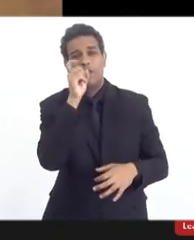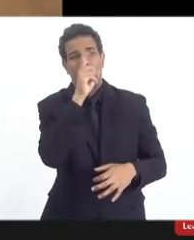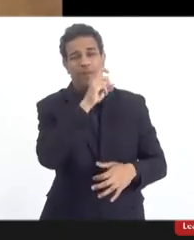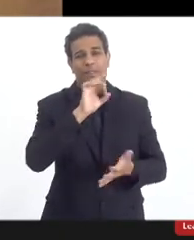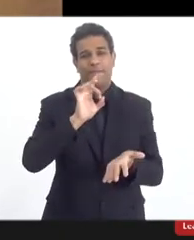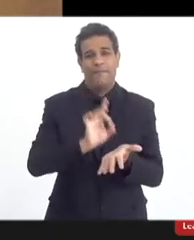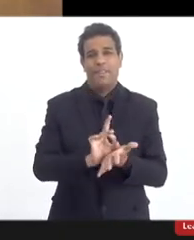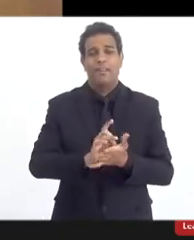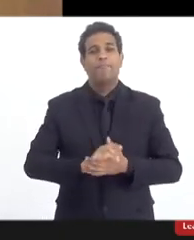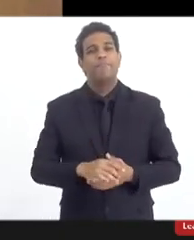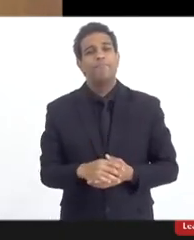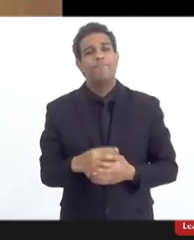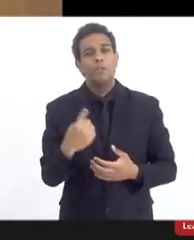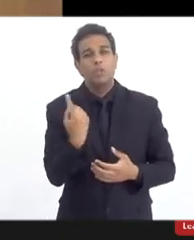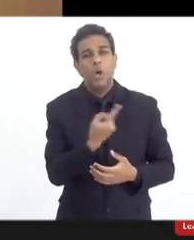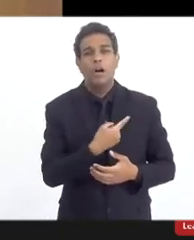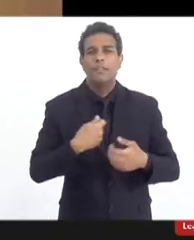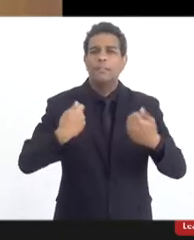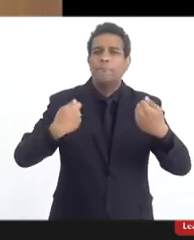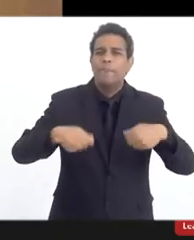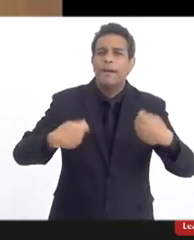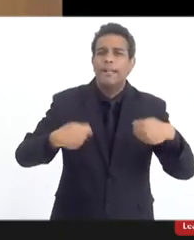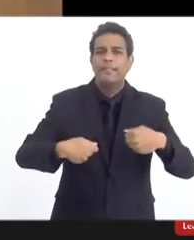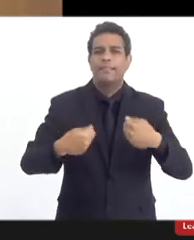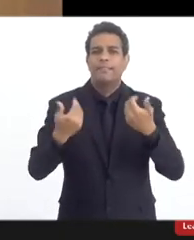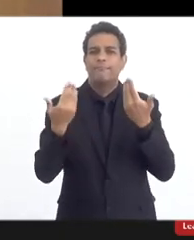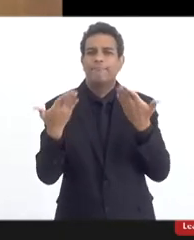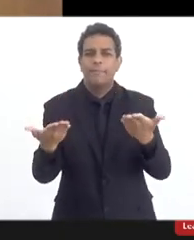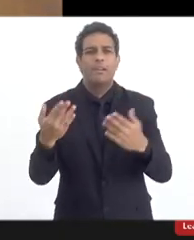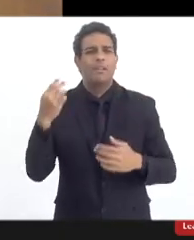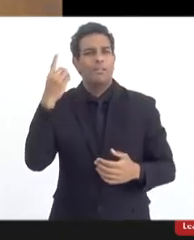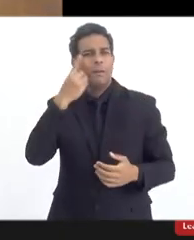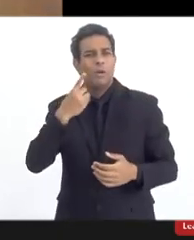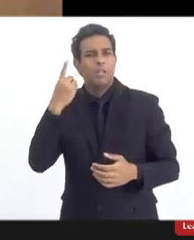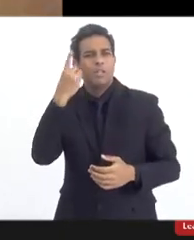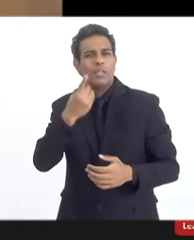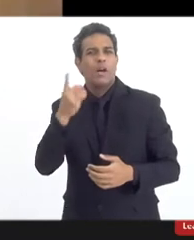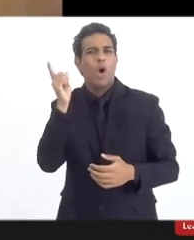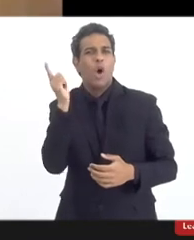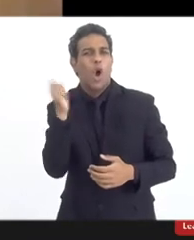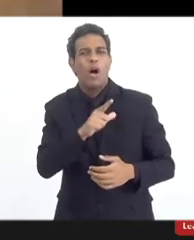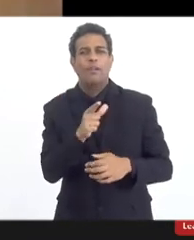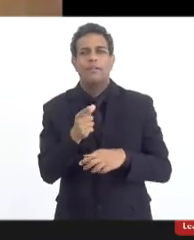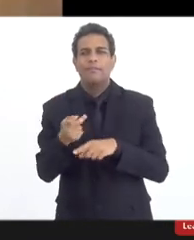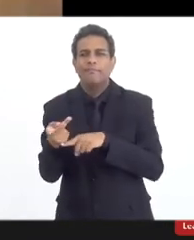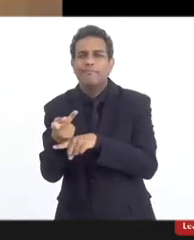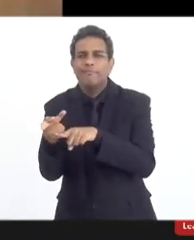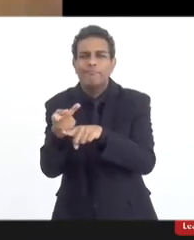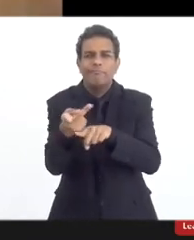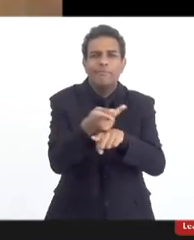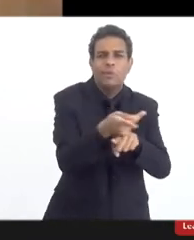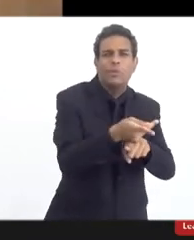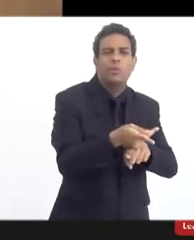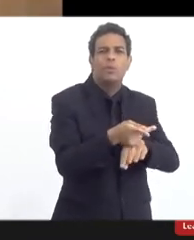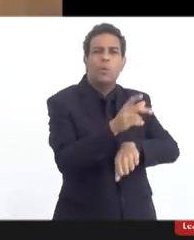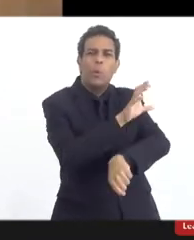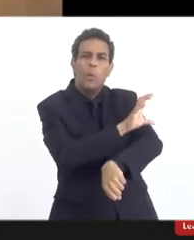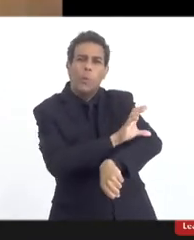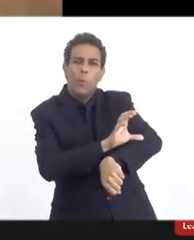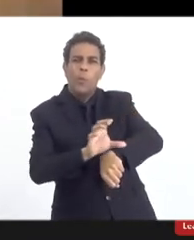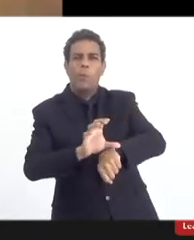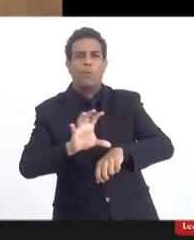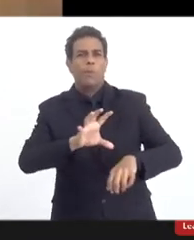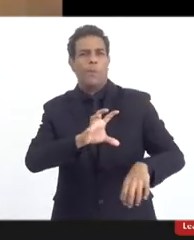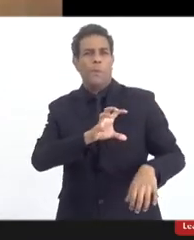difícil, mas nós devemos, senhora deputada, buscar a cultura do amor.